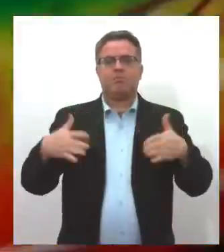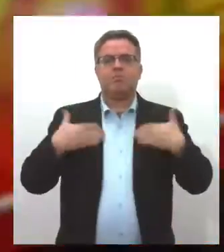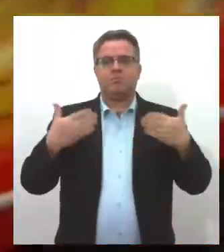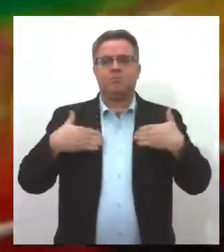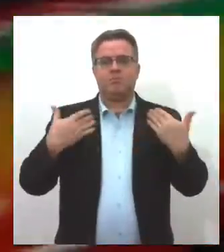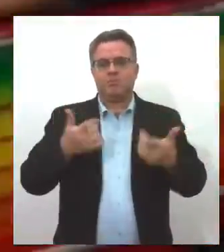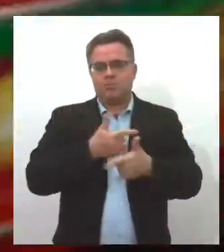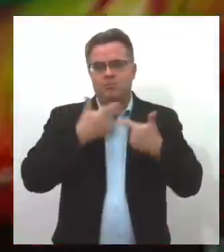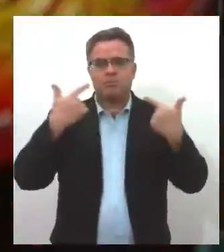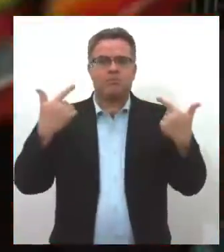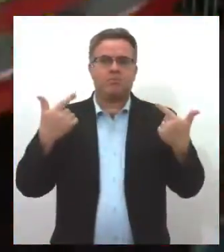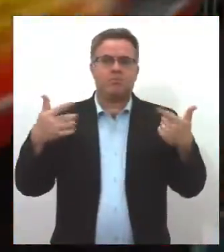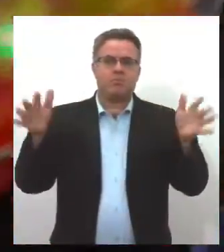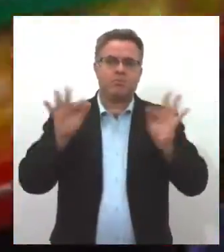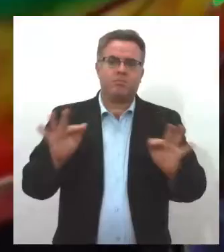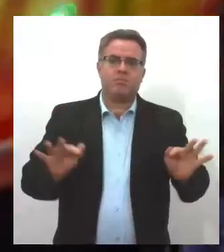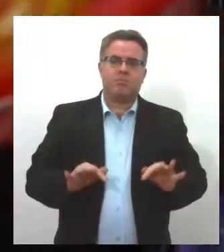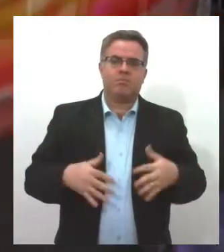deixa a pessoa feliz.